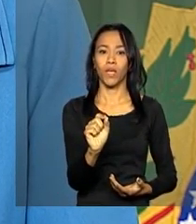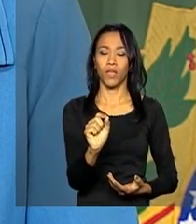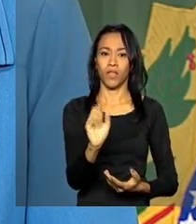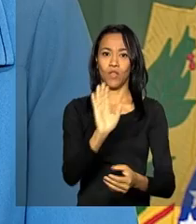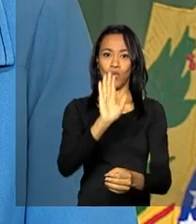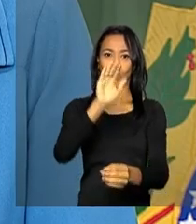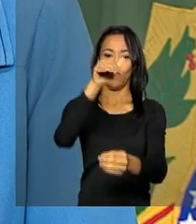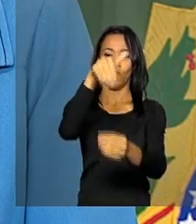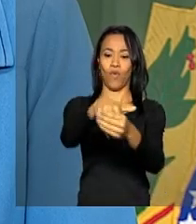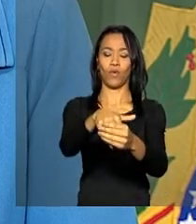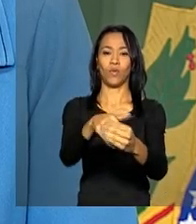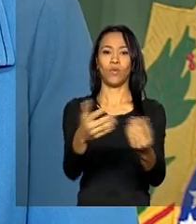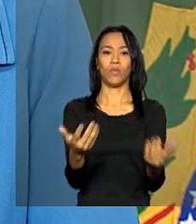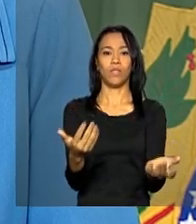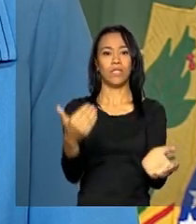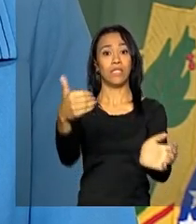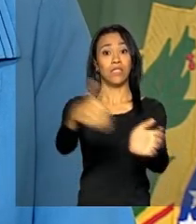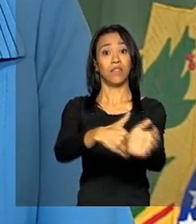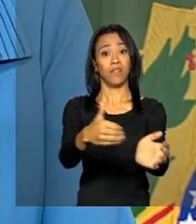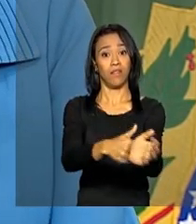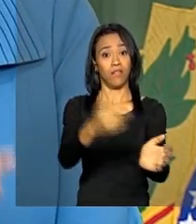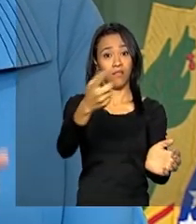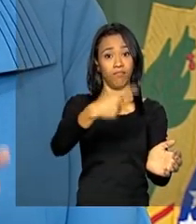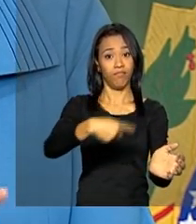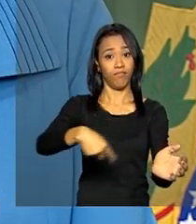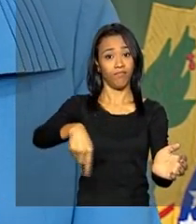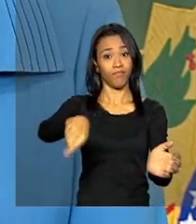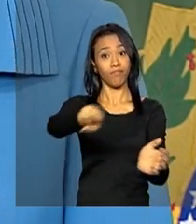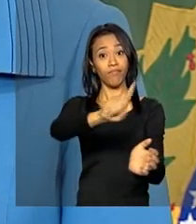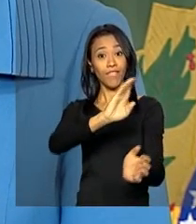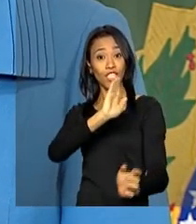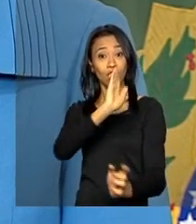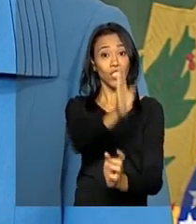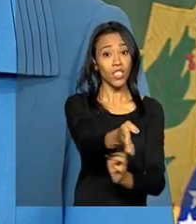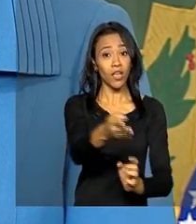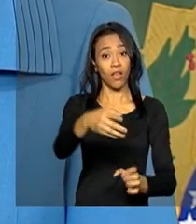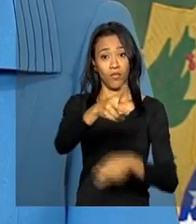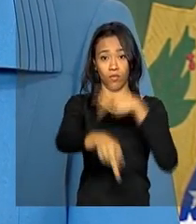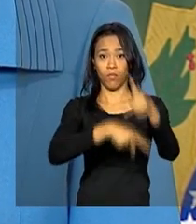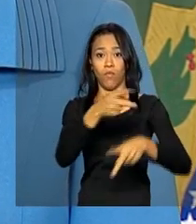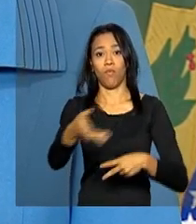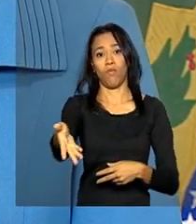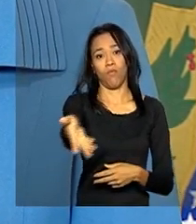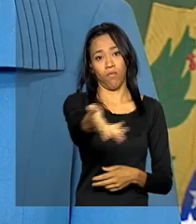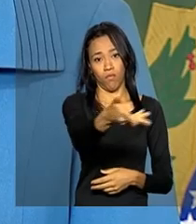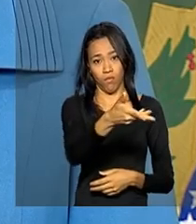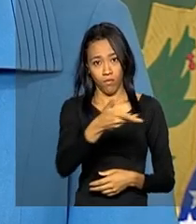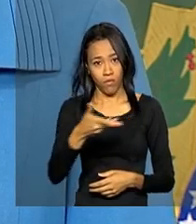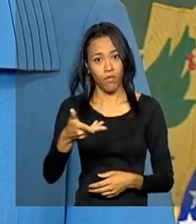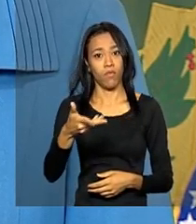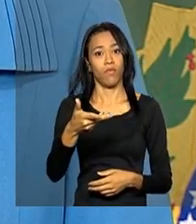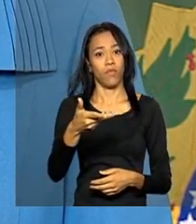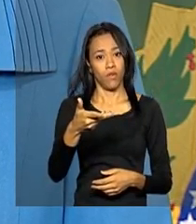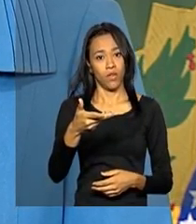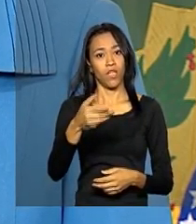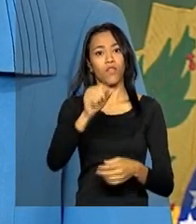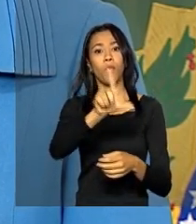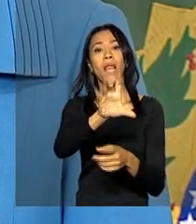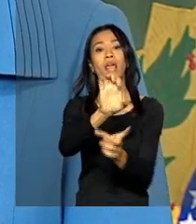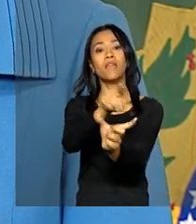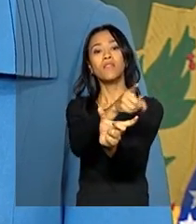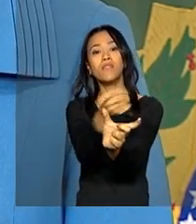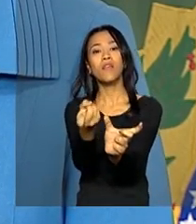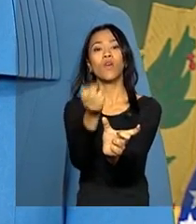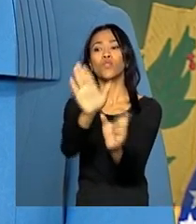voto secreto, direto, numa eleição convocada